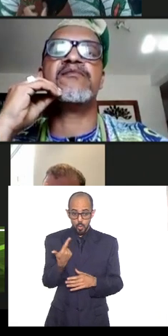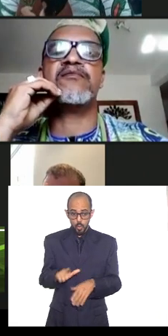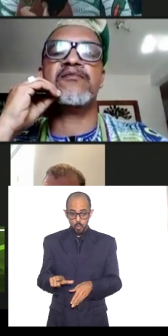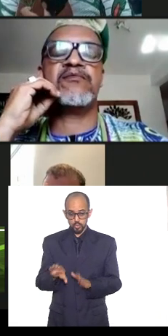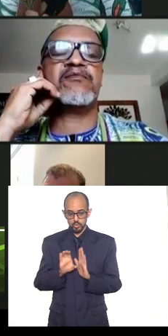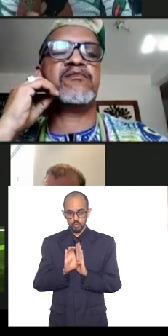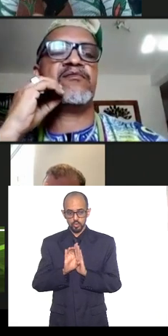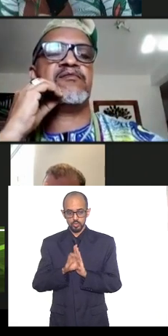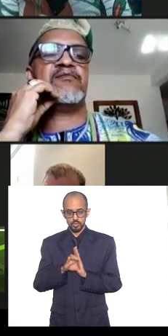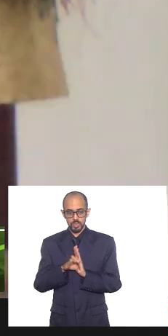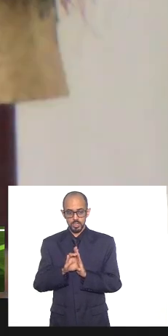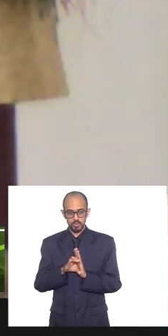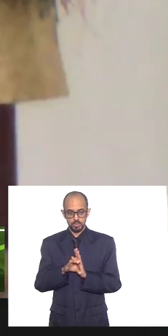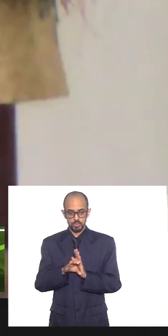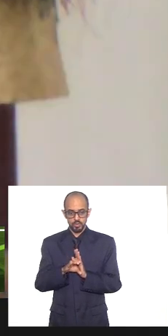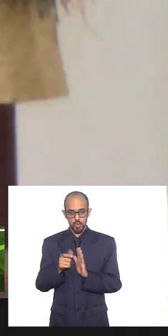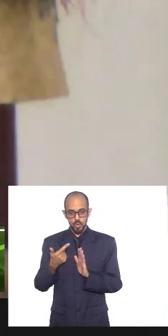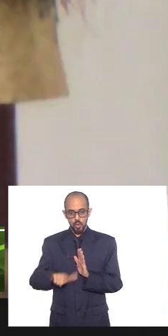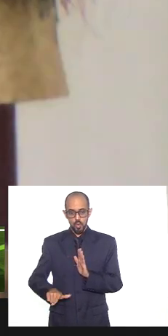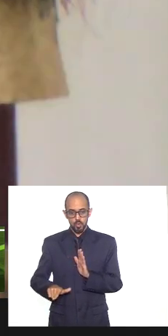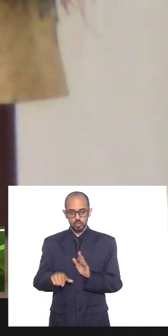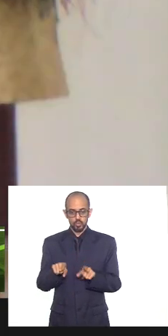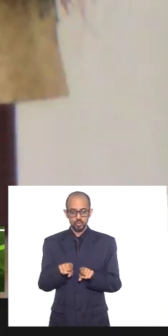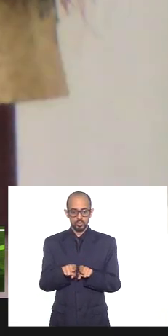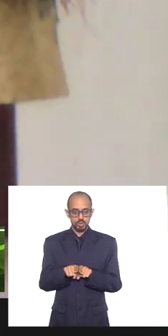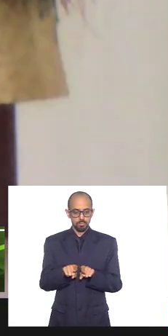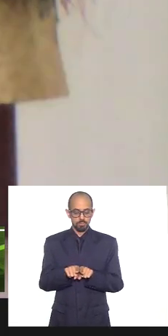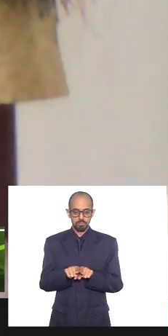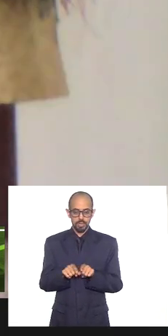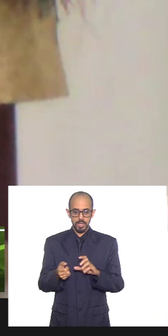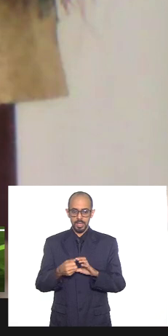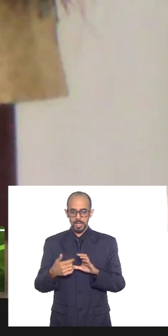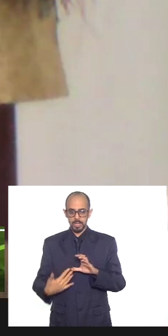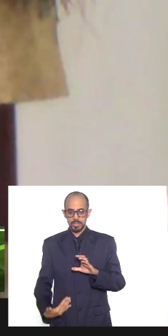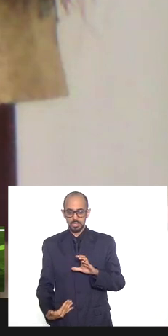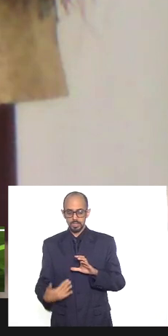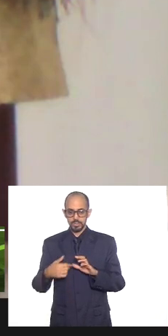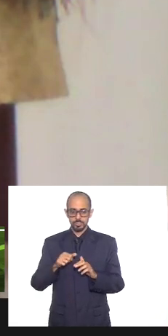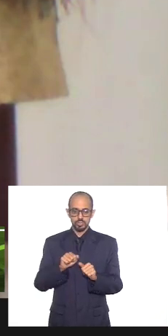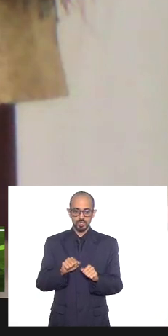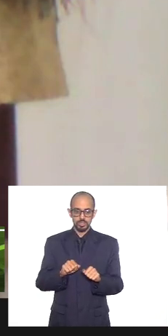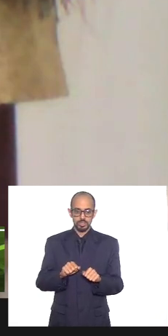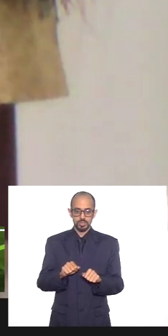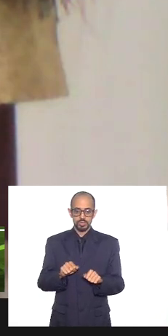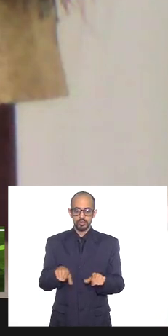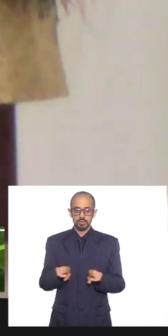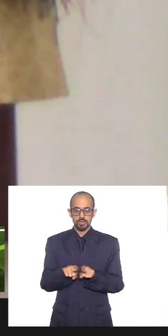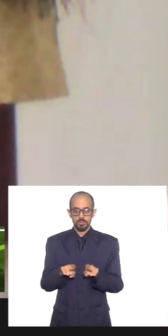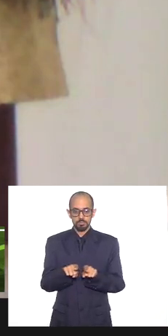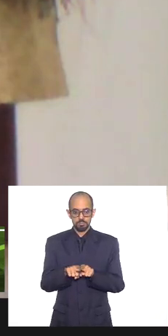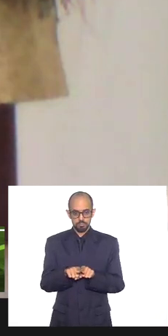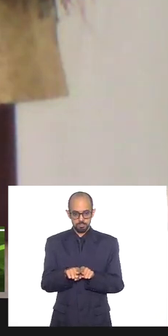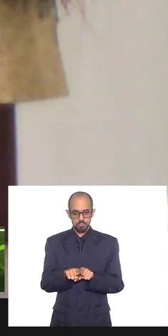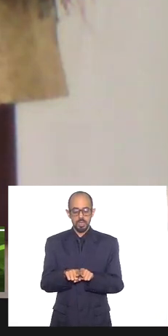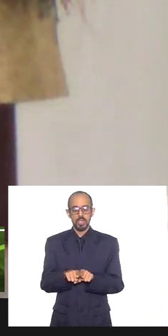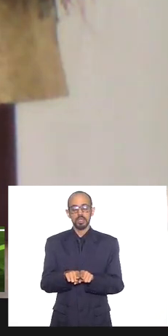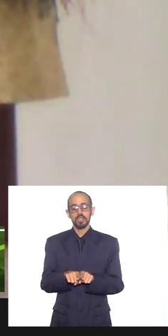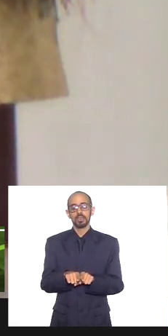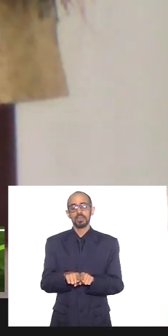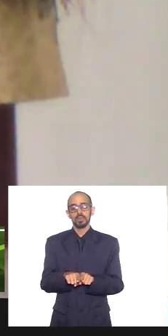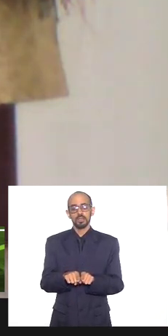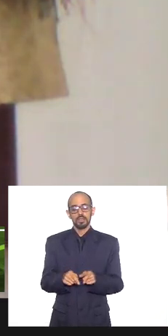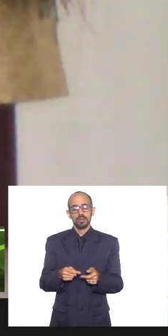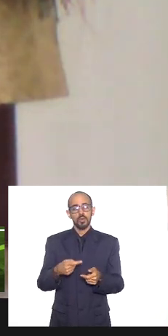né outros outros elementos muito em cima também de uma de uma sua visão